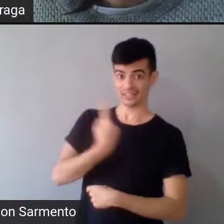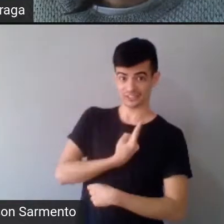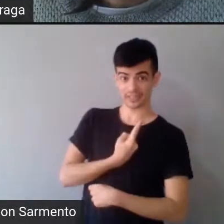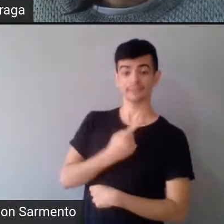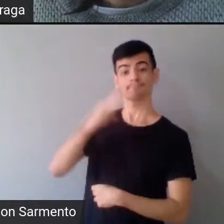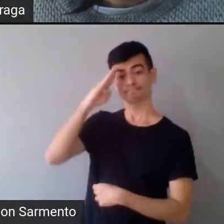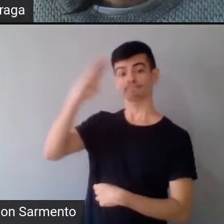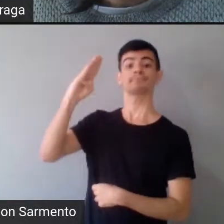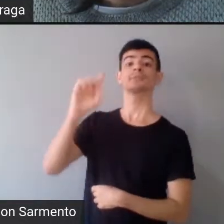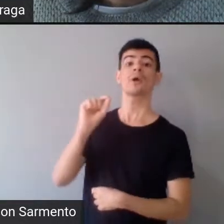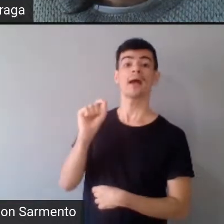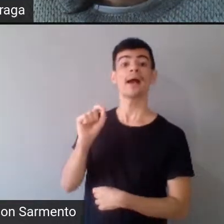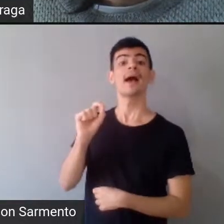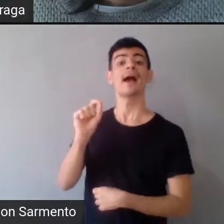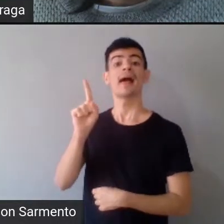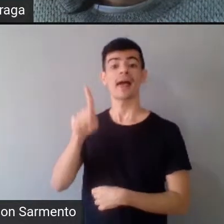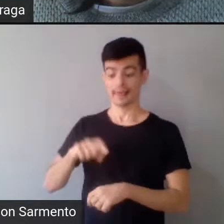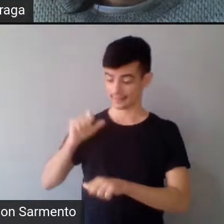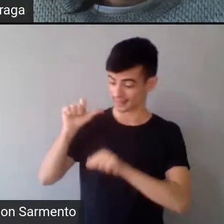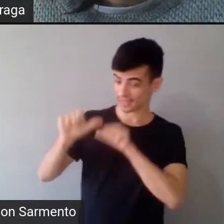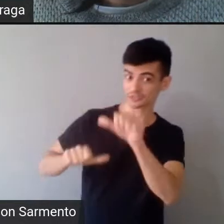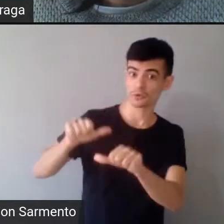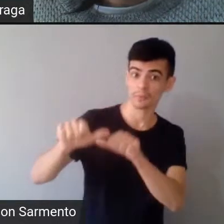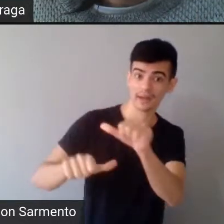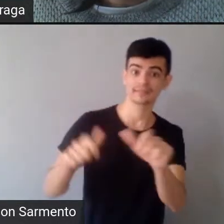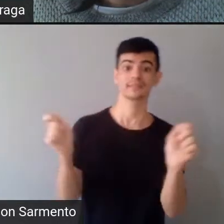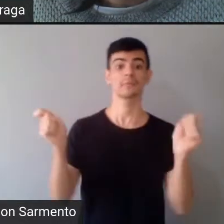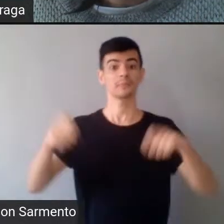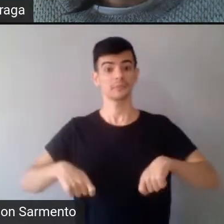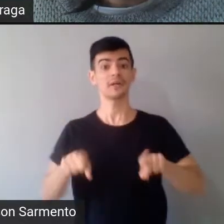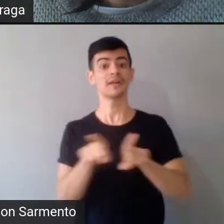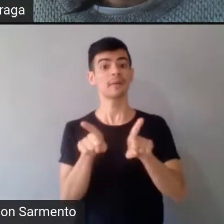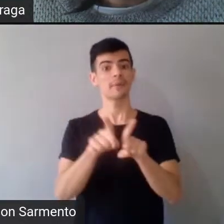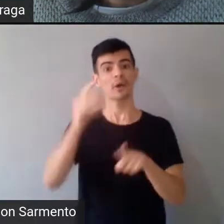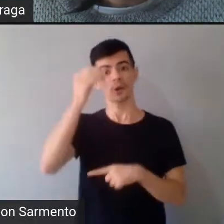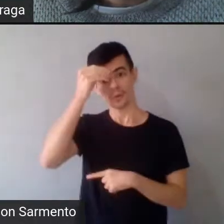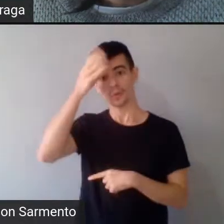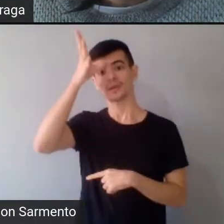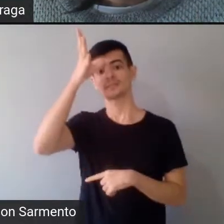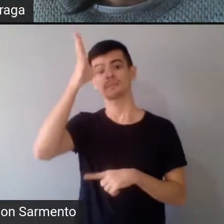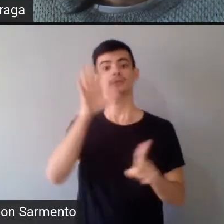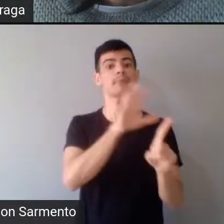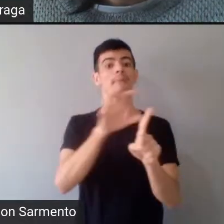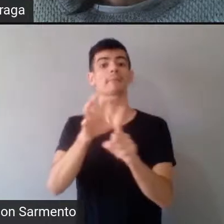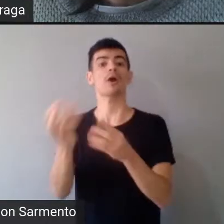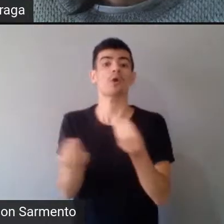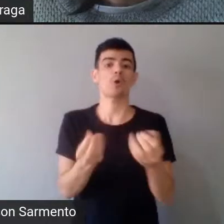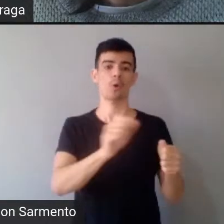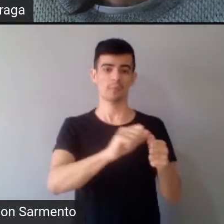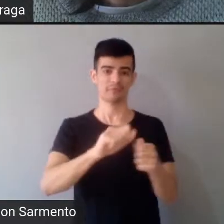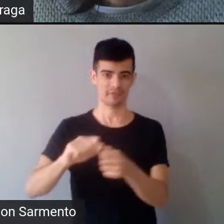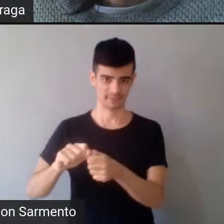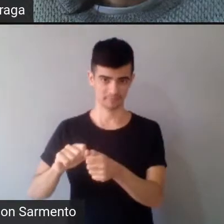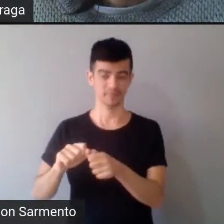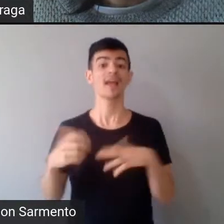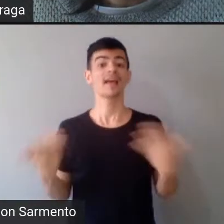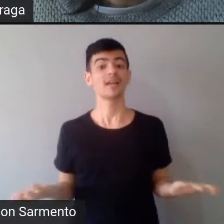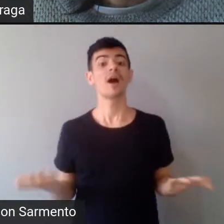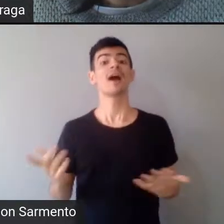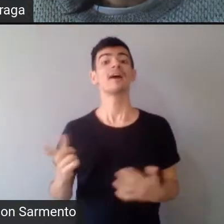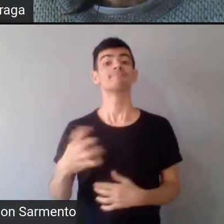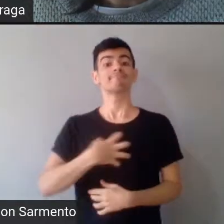possibilidades de transformação e de produção de conhecimento sobre o fazer. Então, eu fiquei muito feliz ao ler